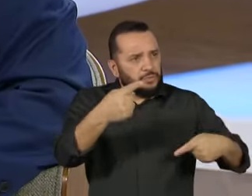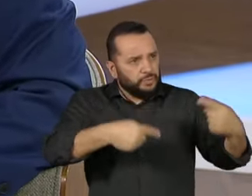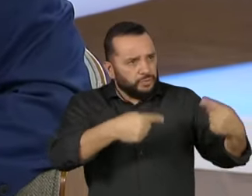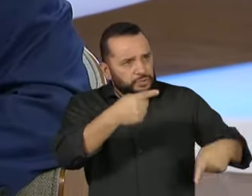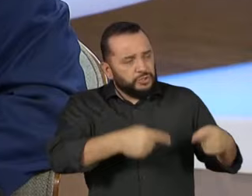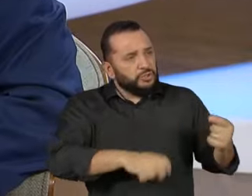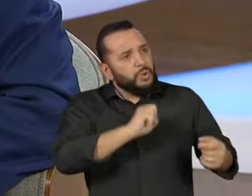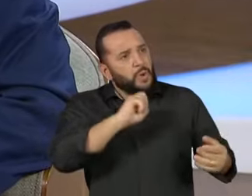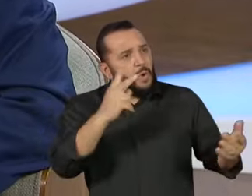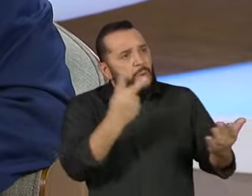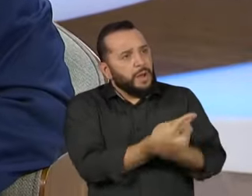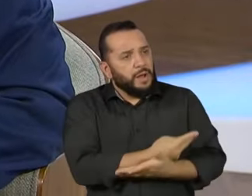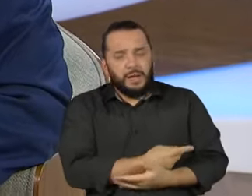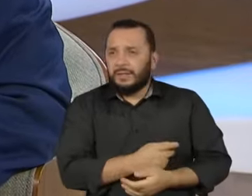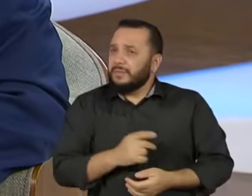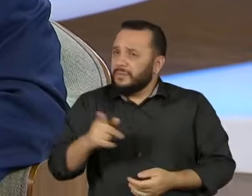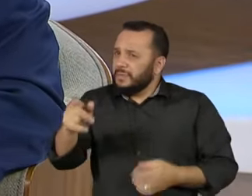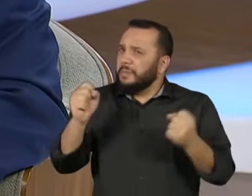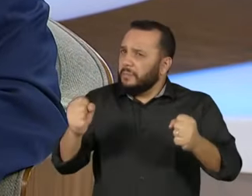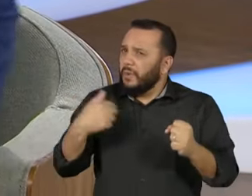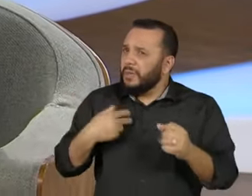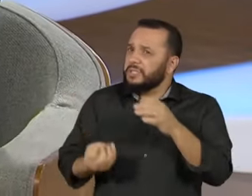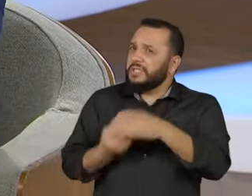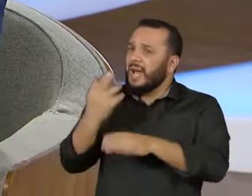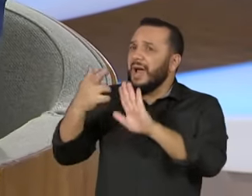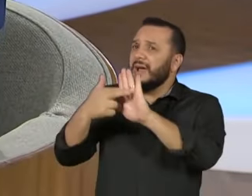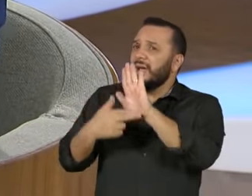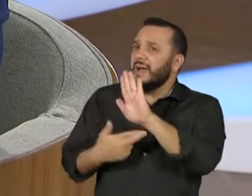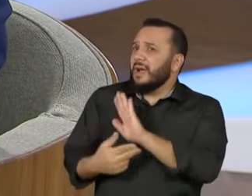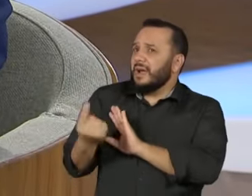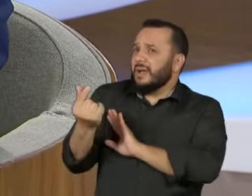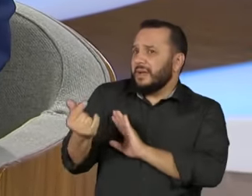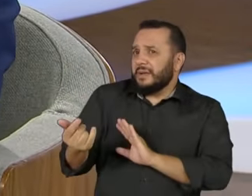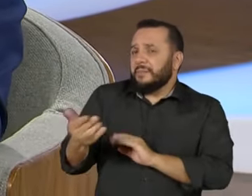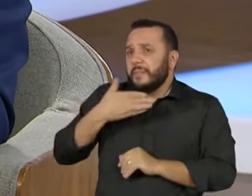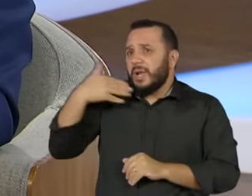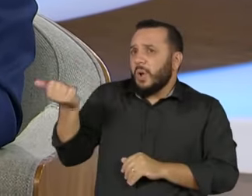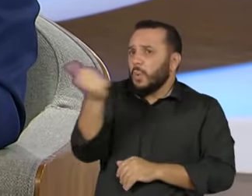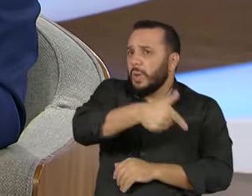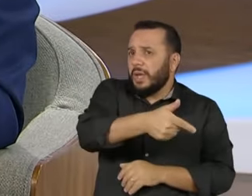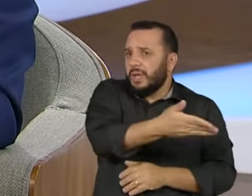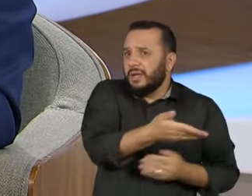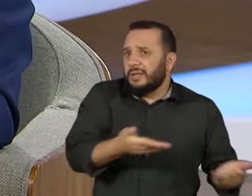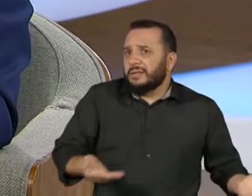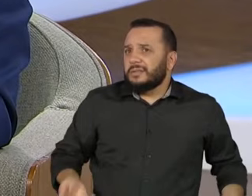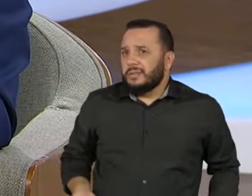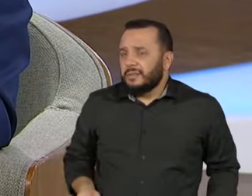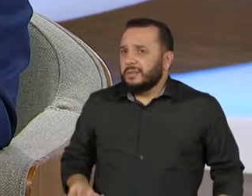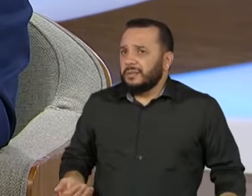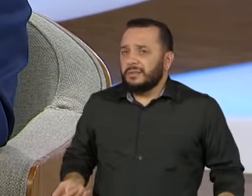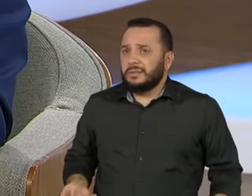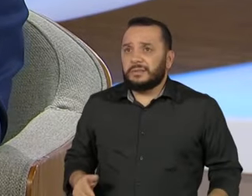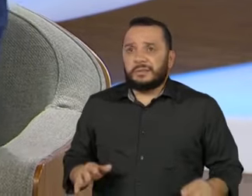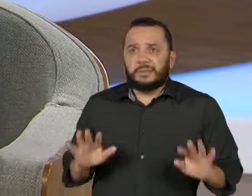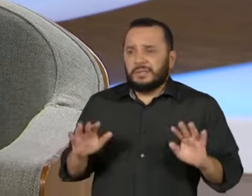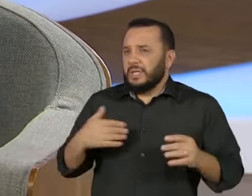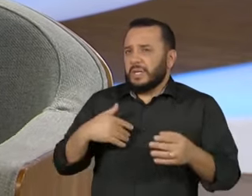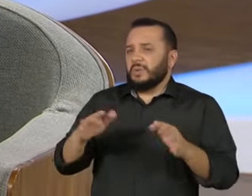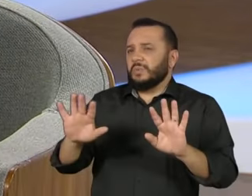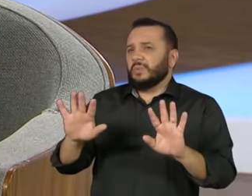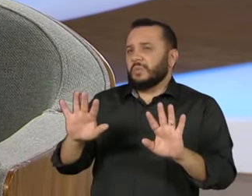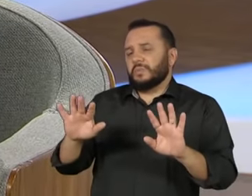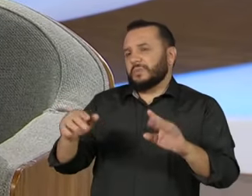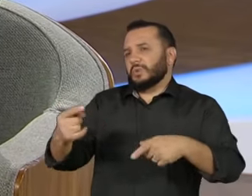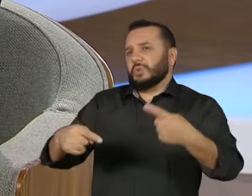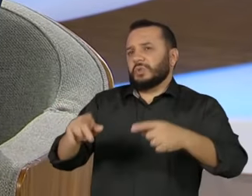uma regra fiscal melhor do que essa. Não é disso que eu estou discutindo, sabe? Agora, fazer